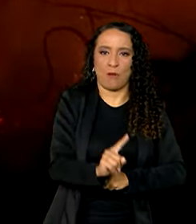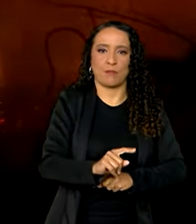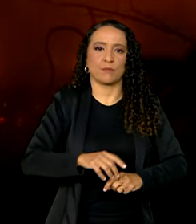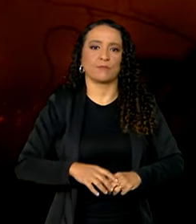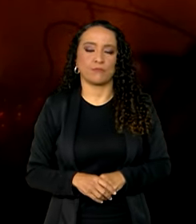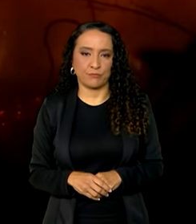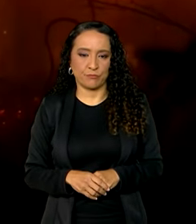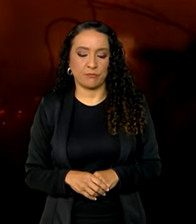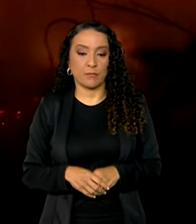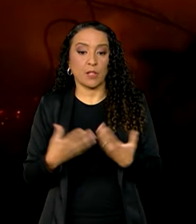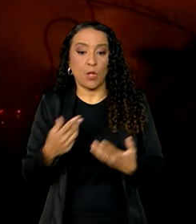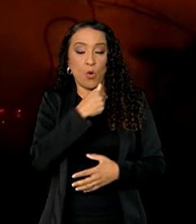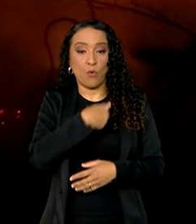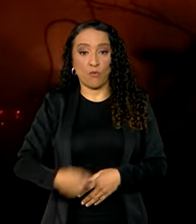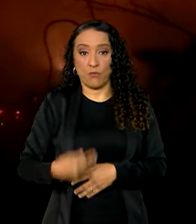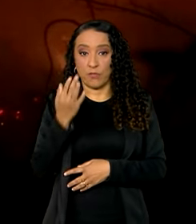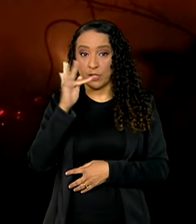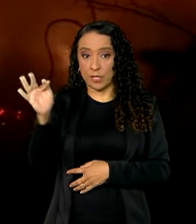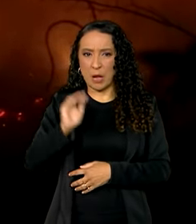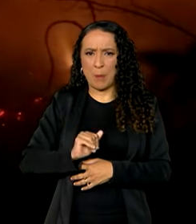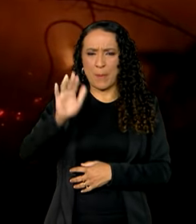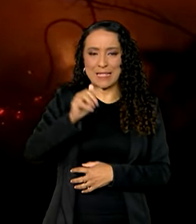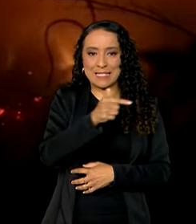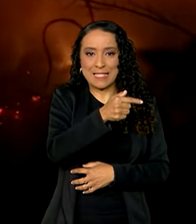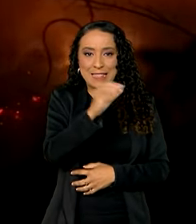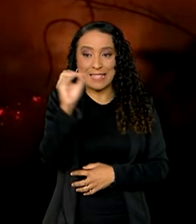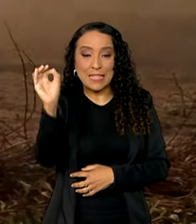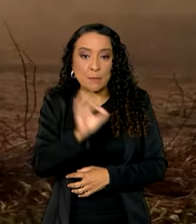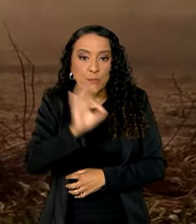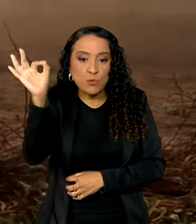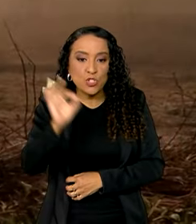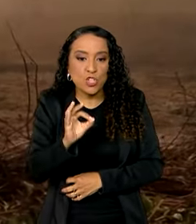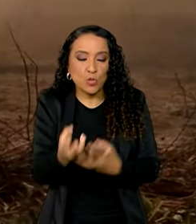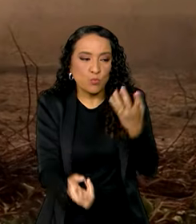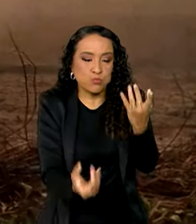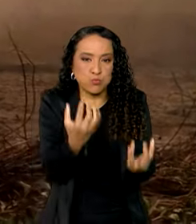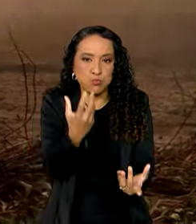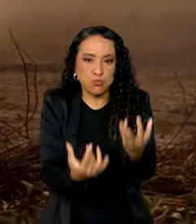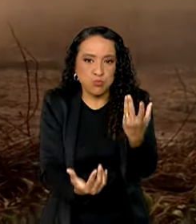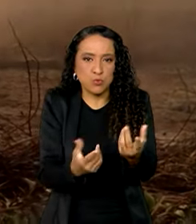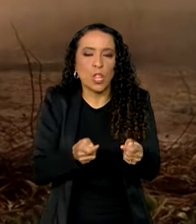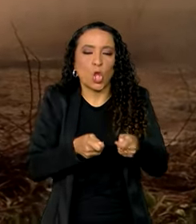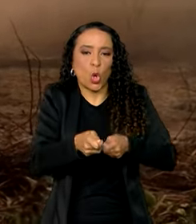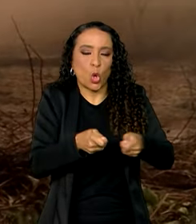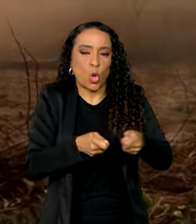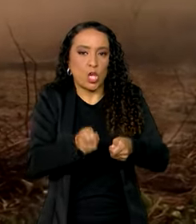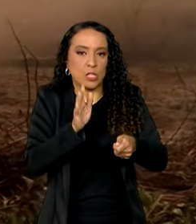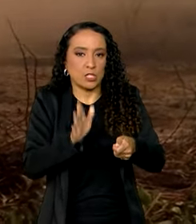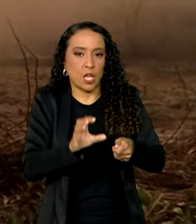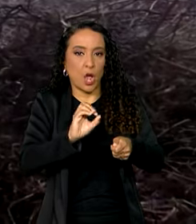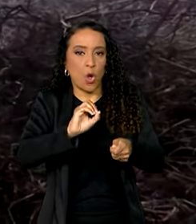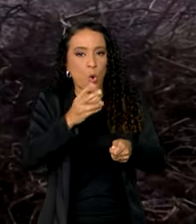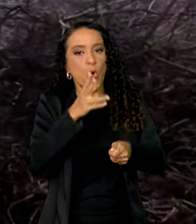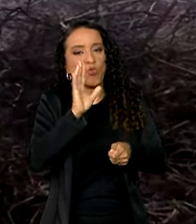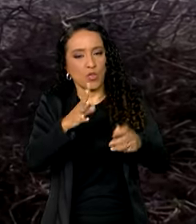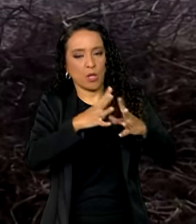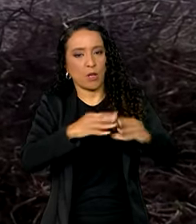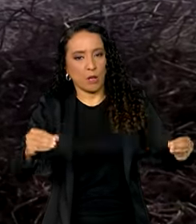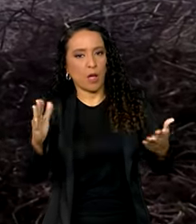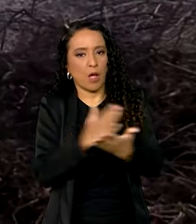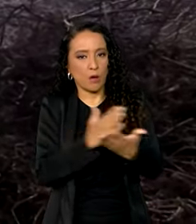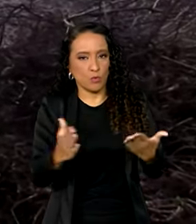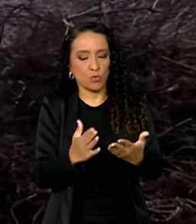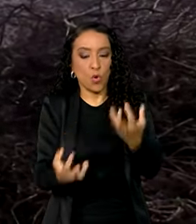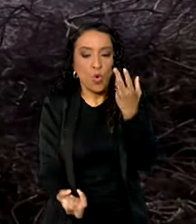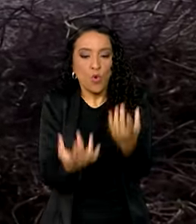raios. Segundo o governo federal, mais de 70% dos focos de incêndio estão controlados ou extintos. O uso